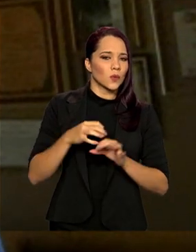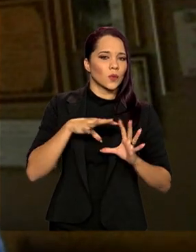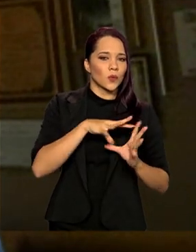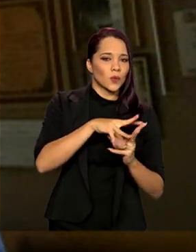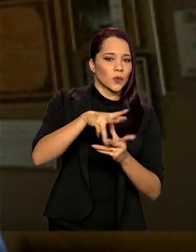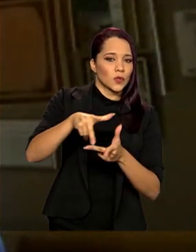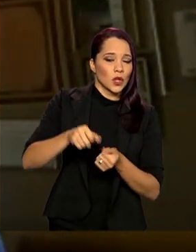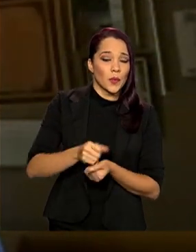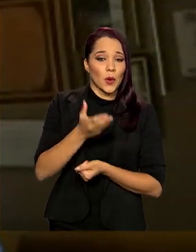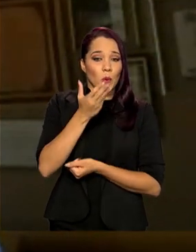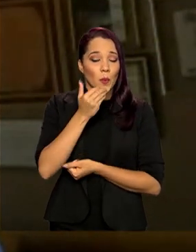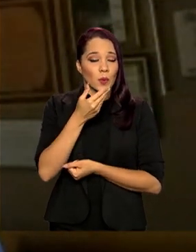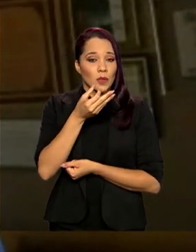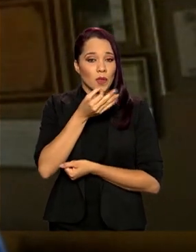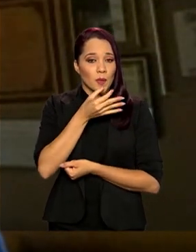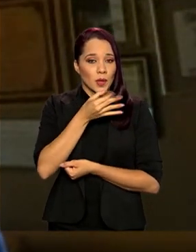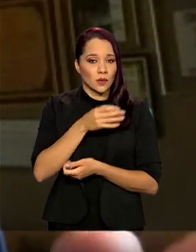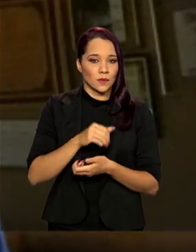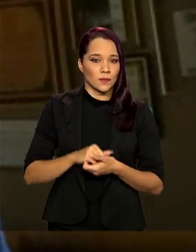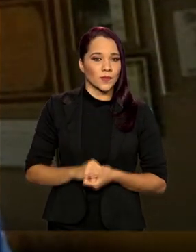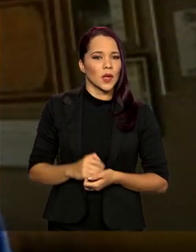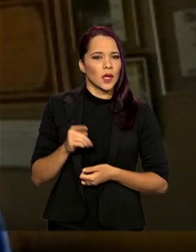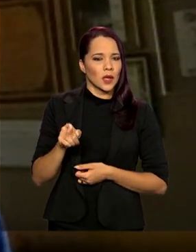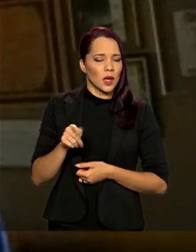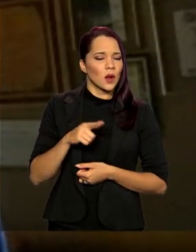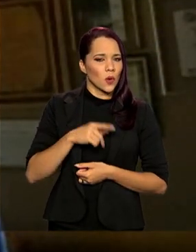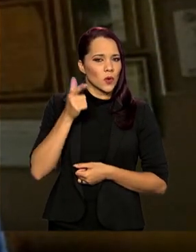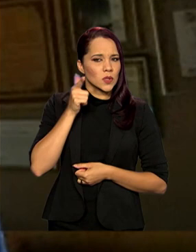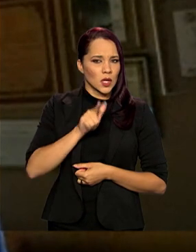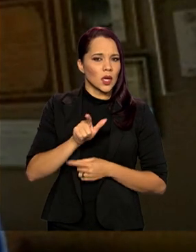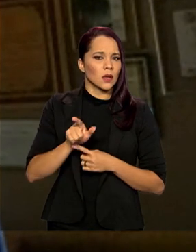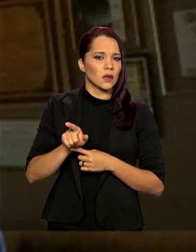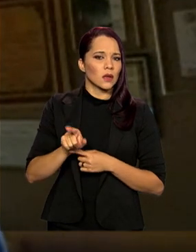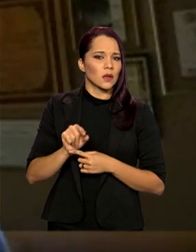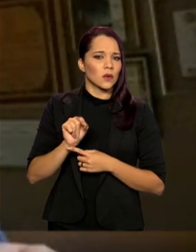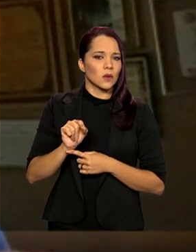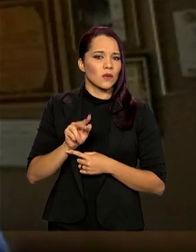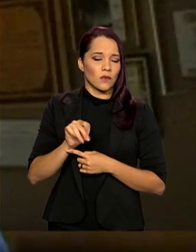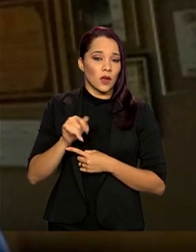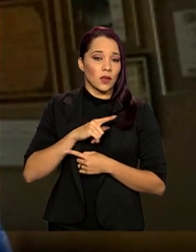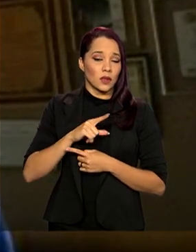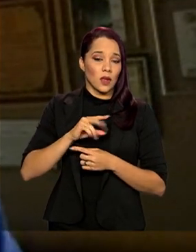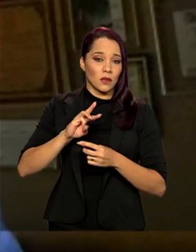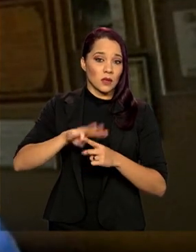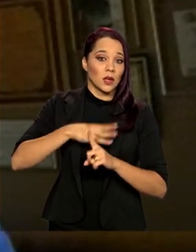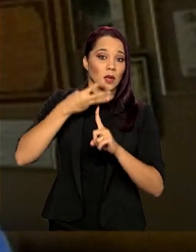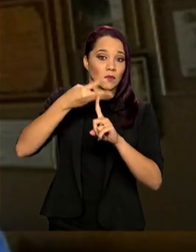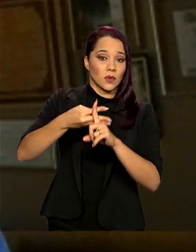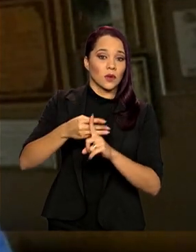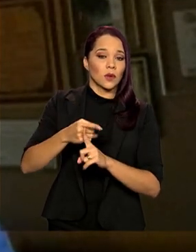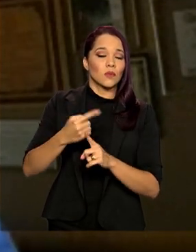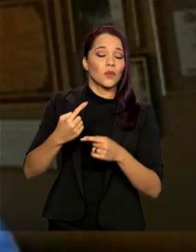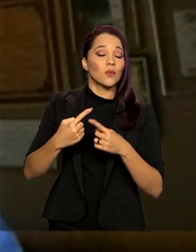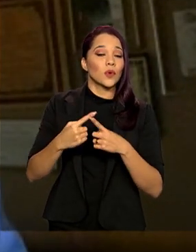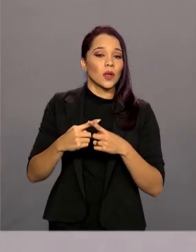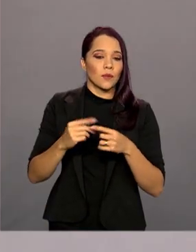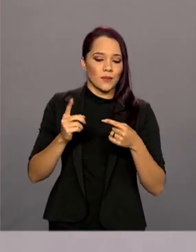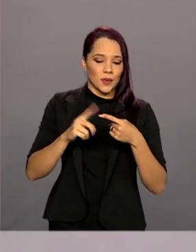para comida e remédio. E ela cabe ali, os créditos, vai ter triplo ganho. Primeiro, que diminui